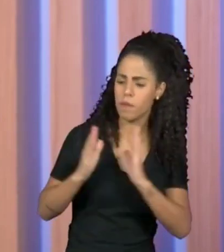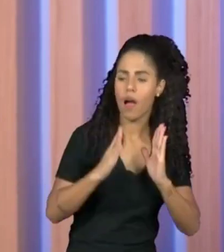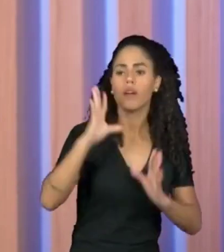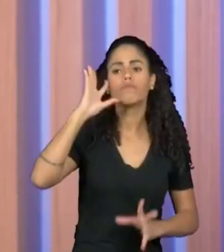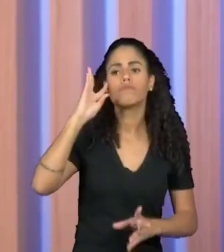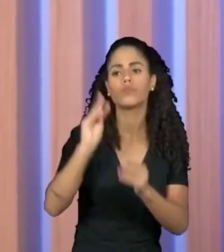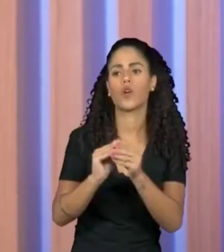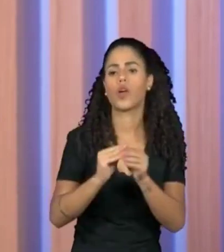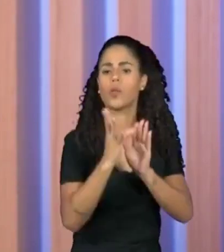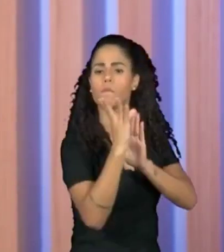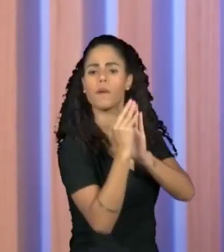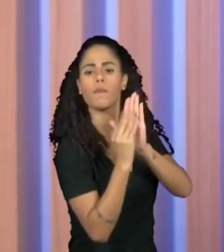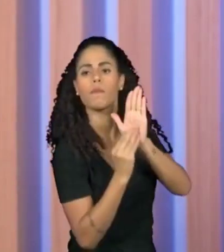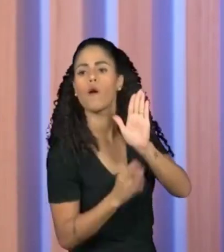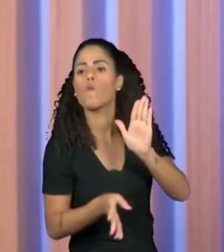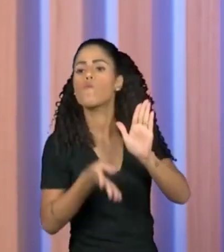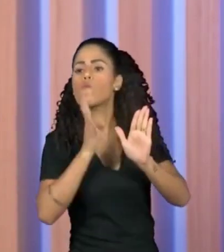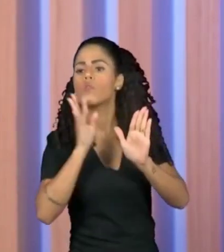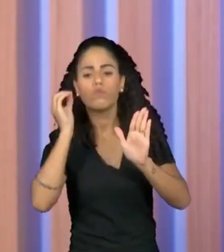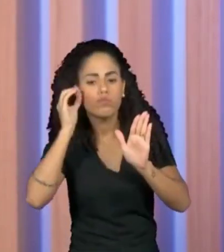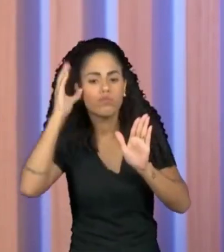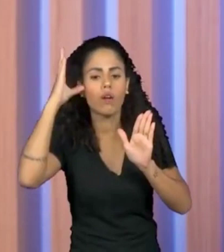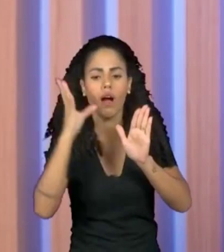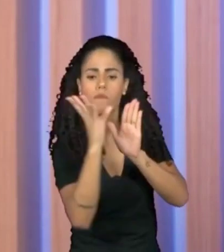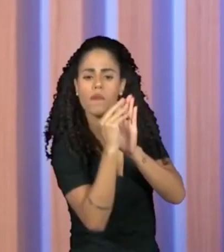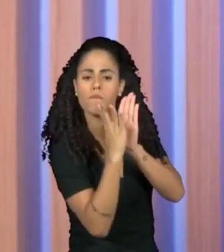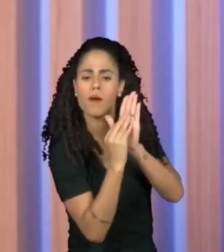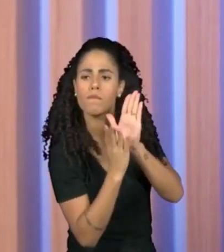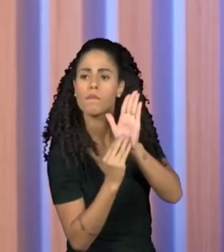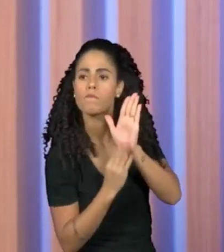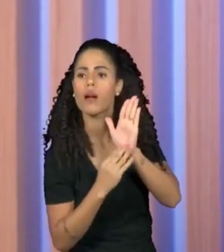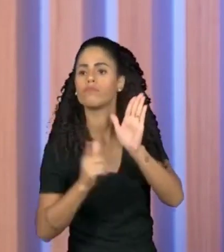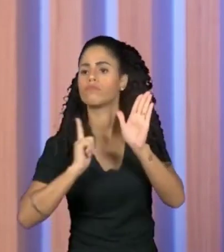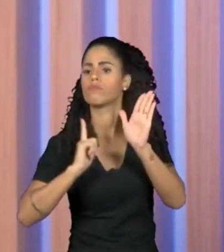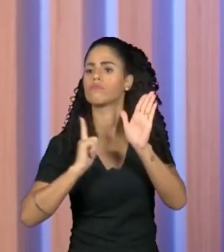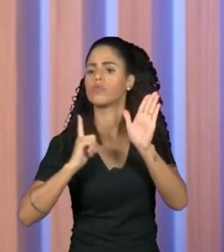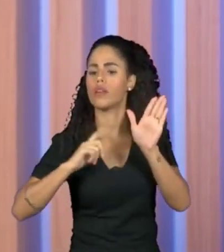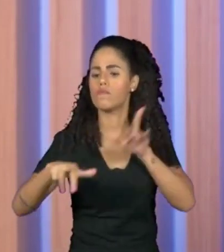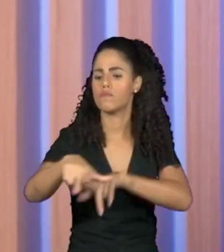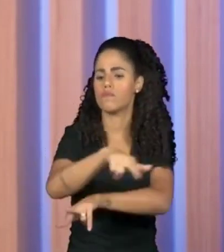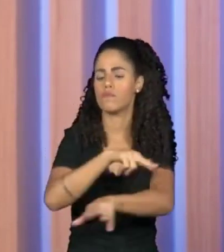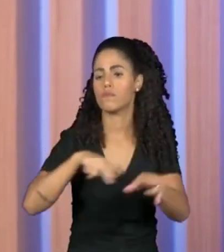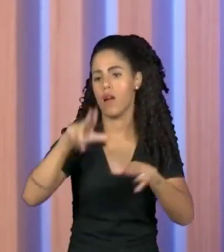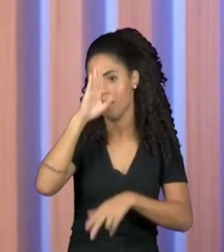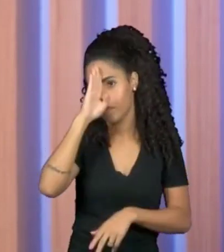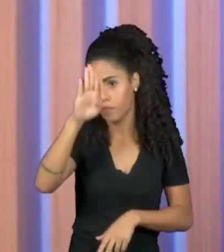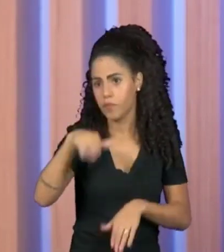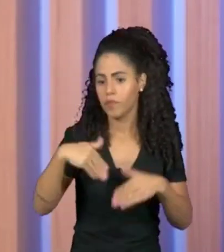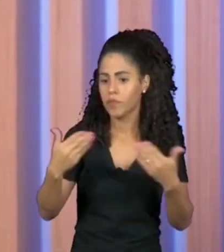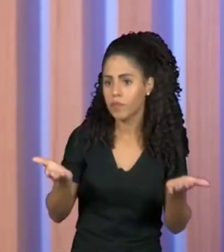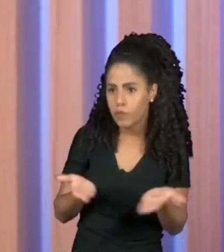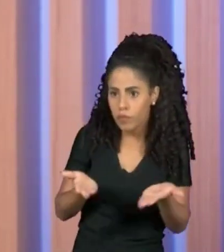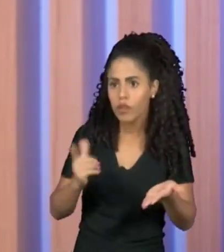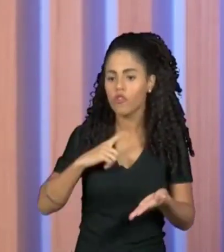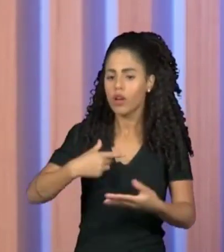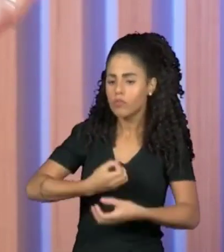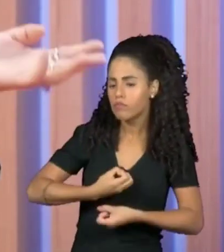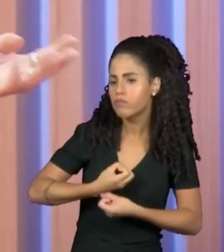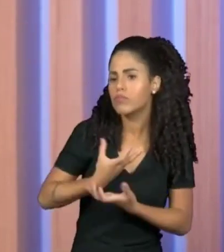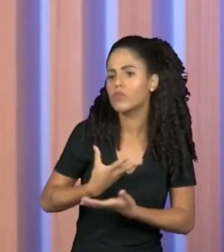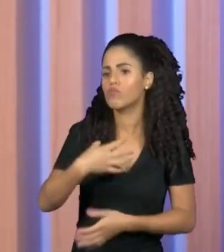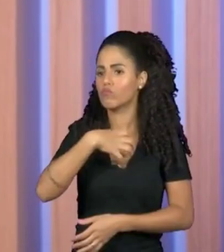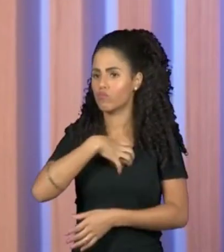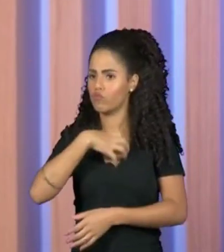catalogados, e esses conhecimentos, eles precisam sempre referenciar o seu tópico central de determinada expressão, de